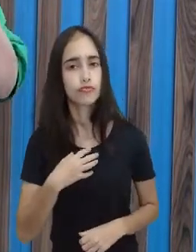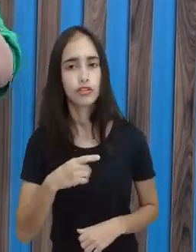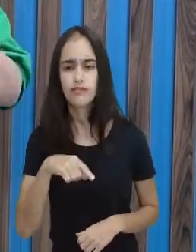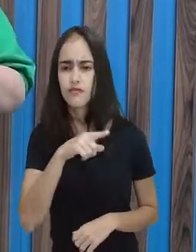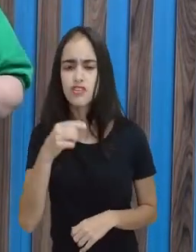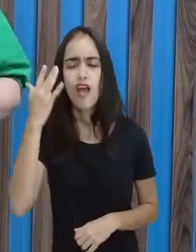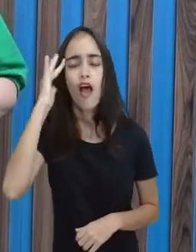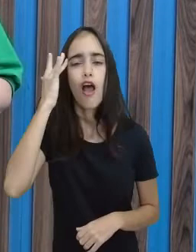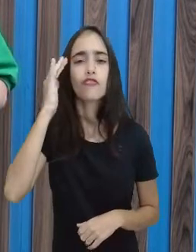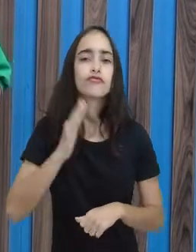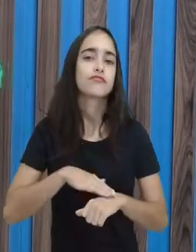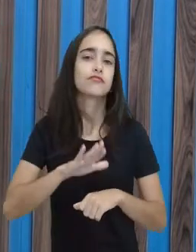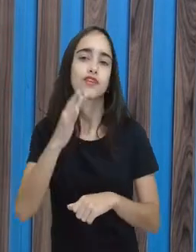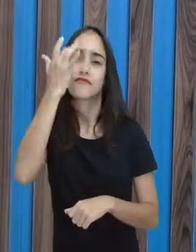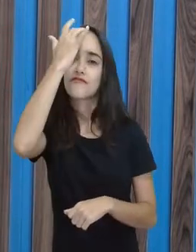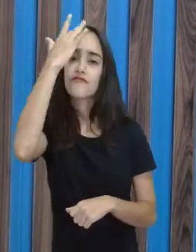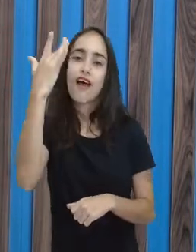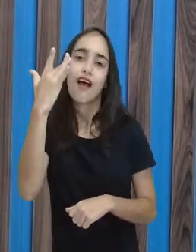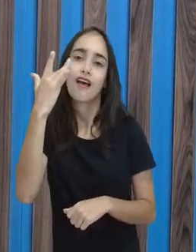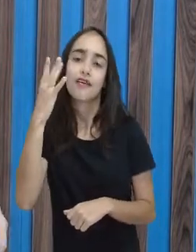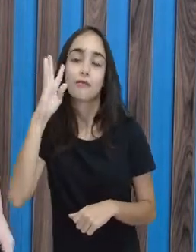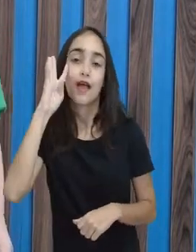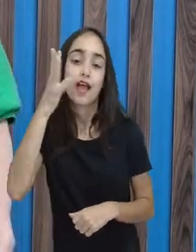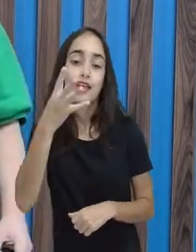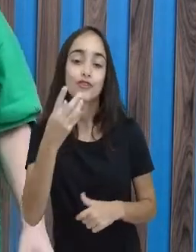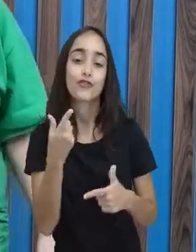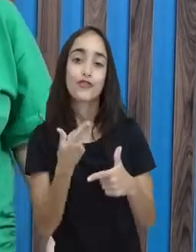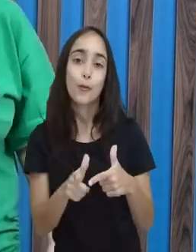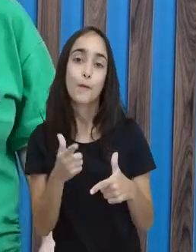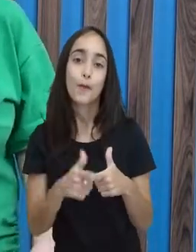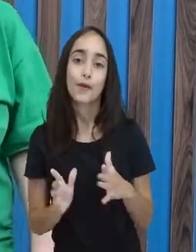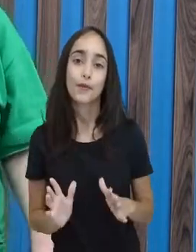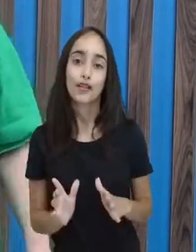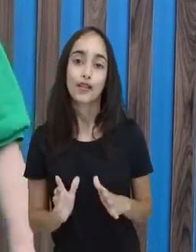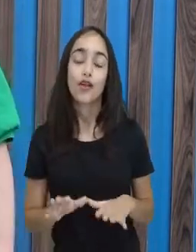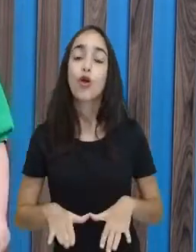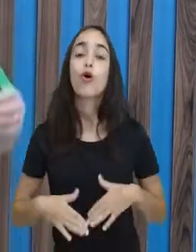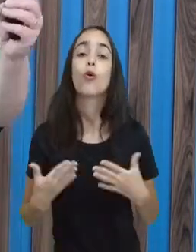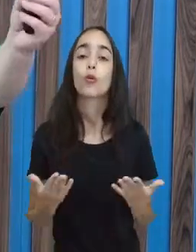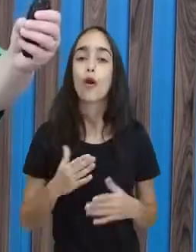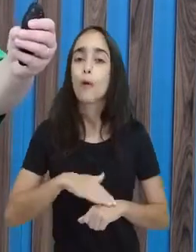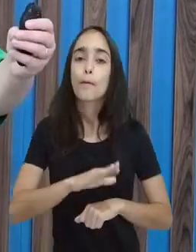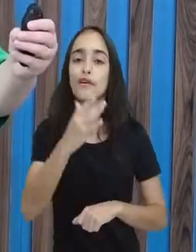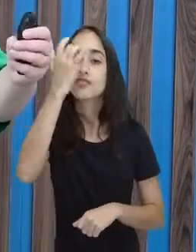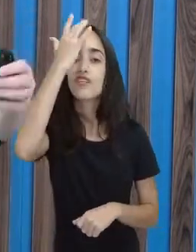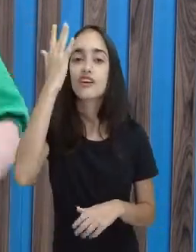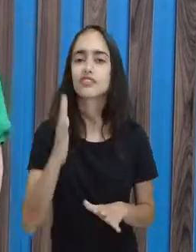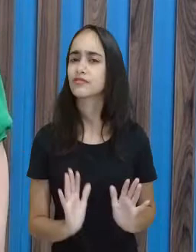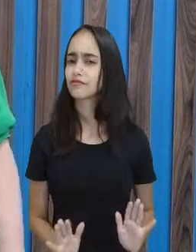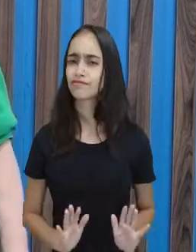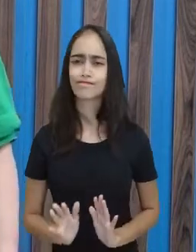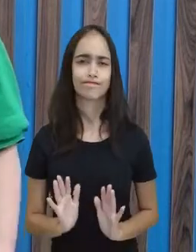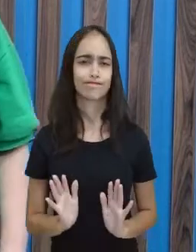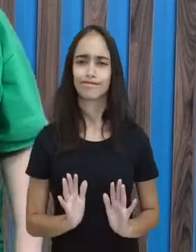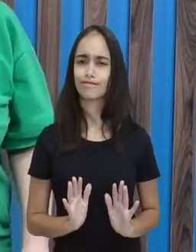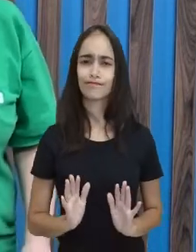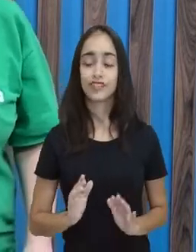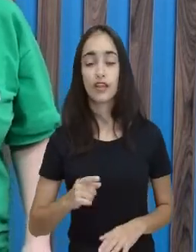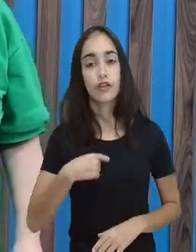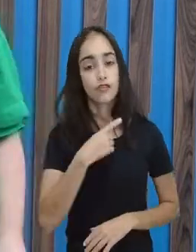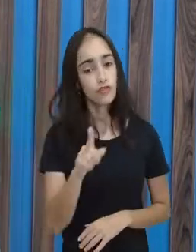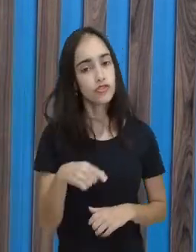para resolver uma questão? Qual é a maneira mais fácil? Não existe. Essa é mais fácil do que aquela. Quem vai